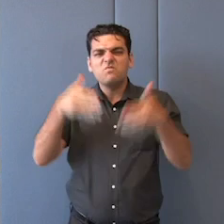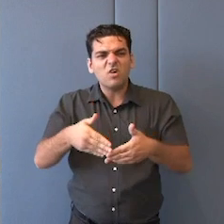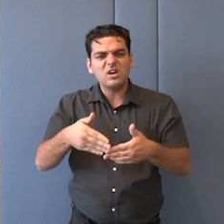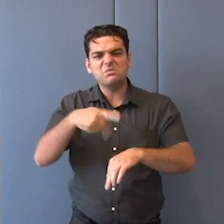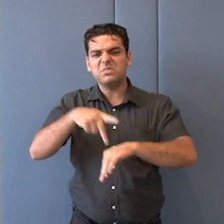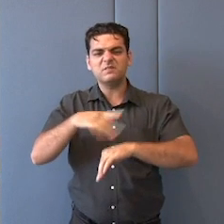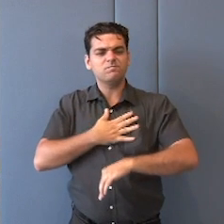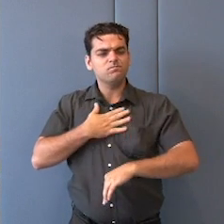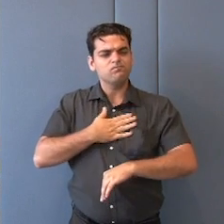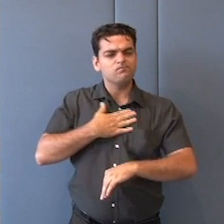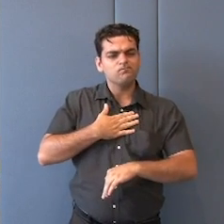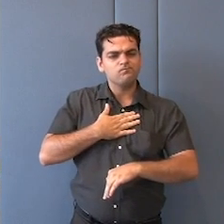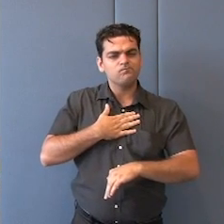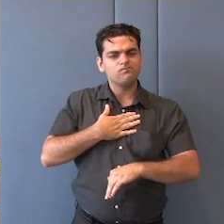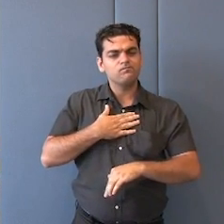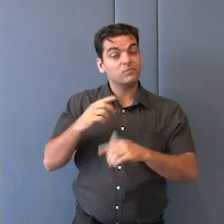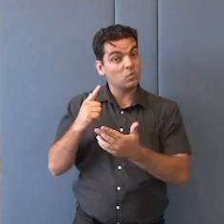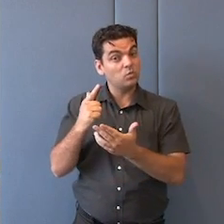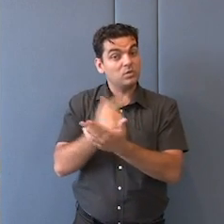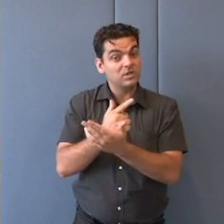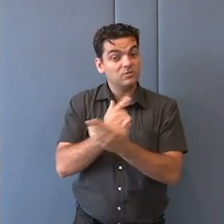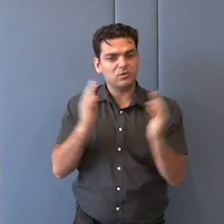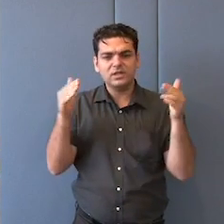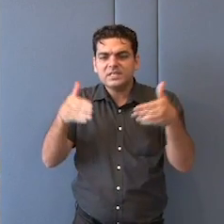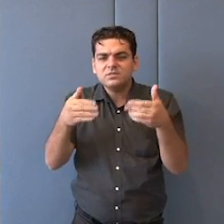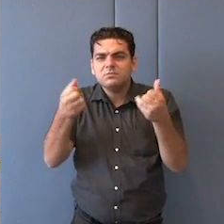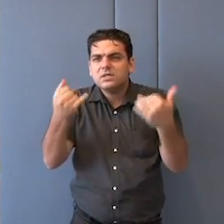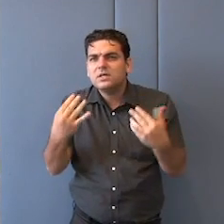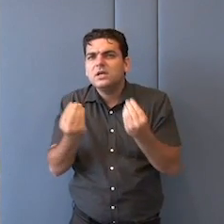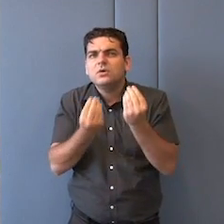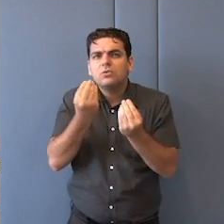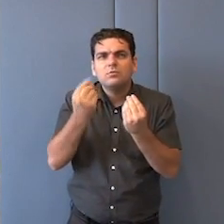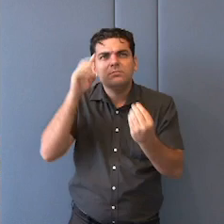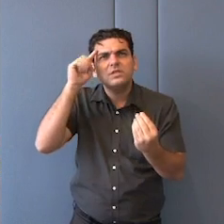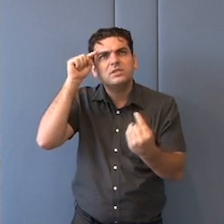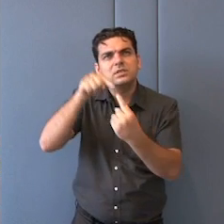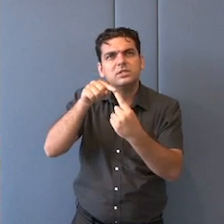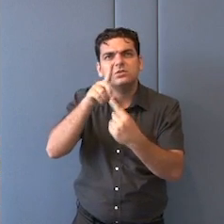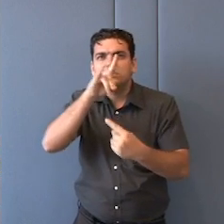em inglês, chama The Day is Now Far Spent, o dia está chegando ao fim.